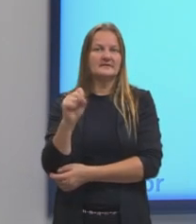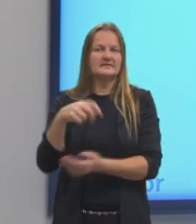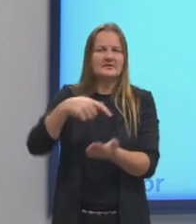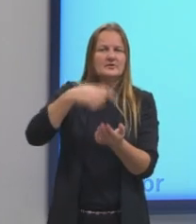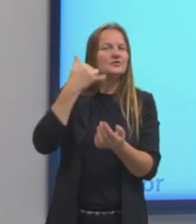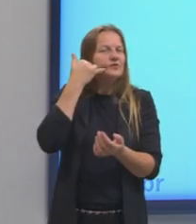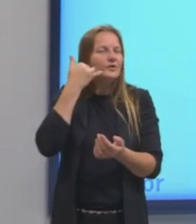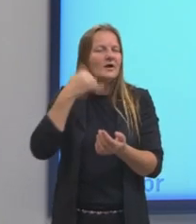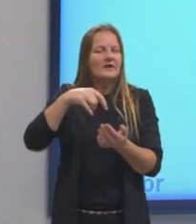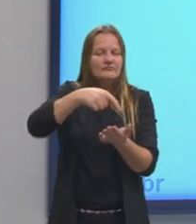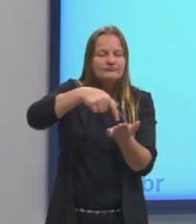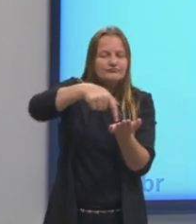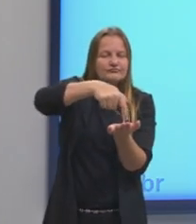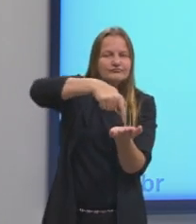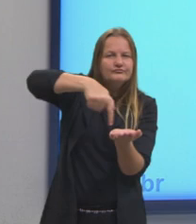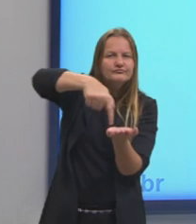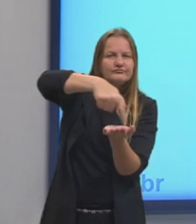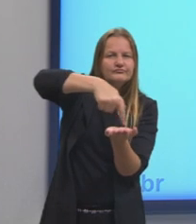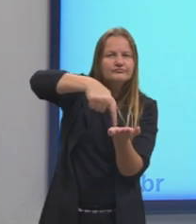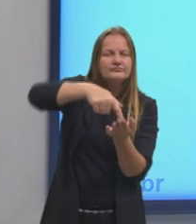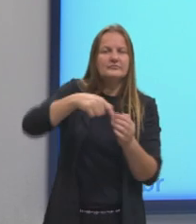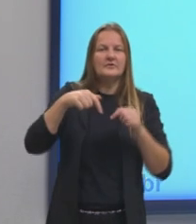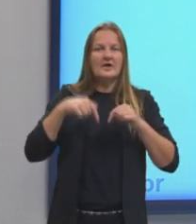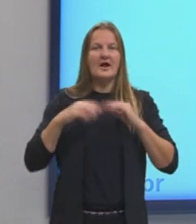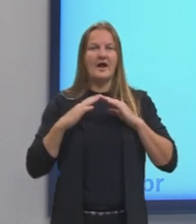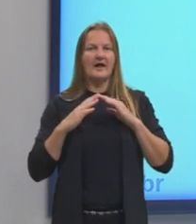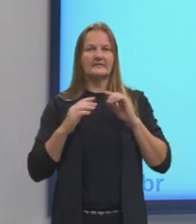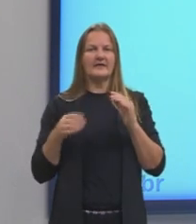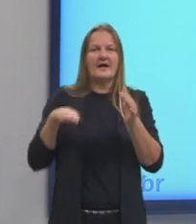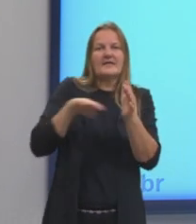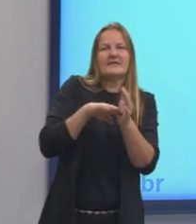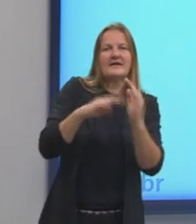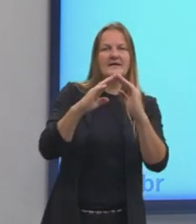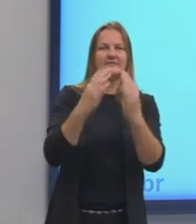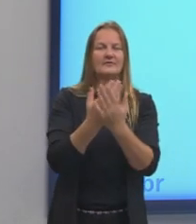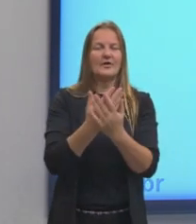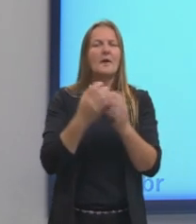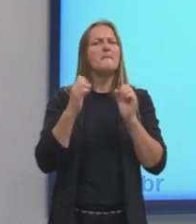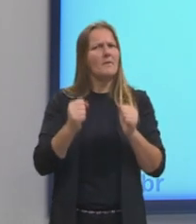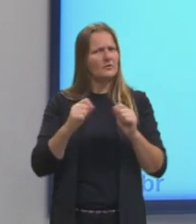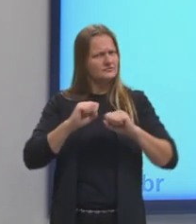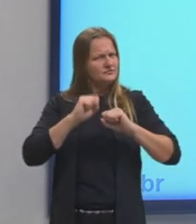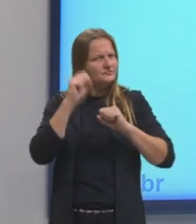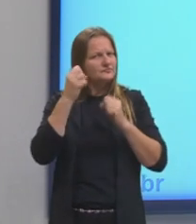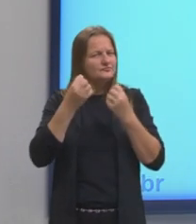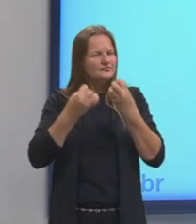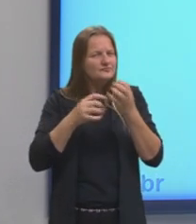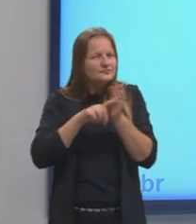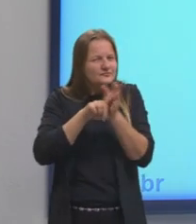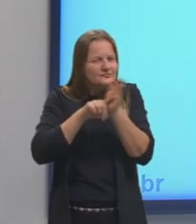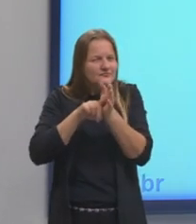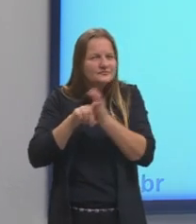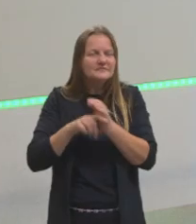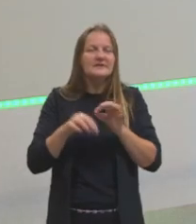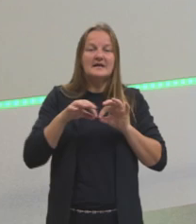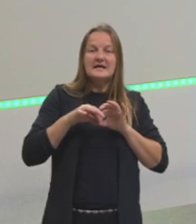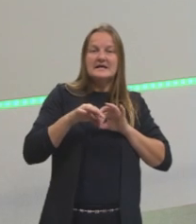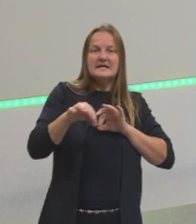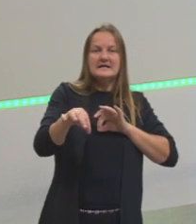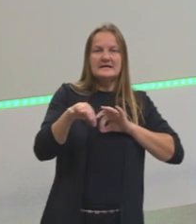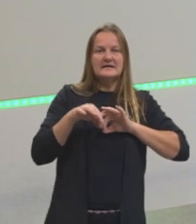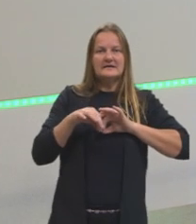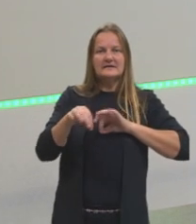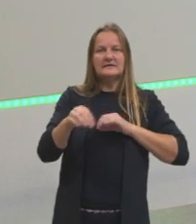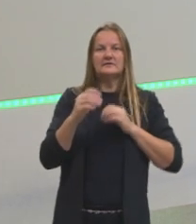origem, endereço da casa de vocês até a escola. Claro que, gente, essa distância talvez ela não seja